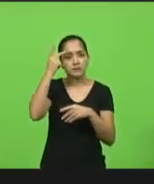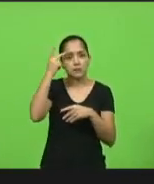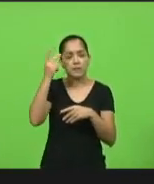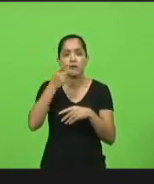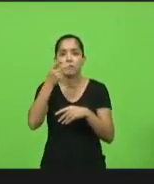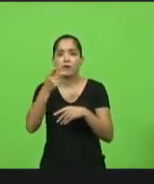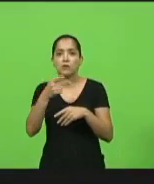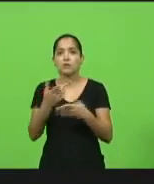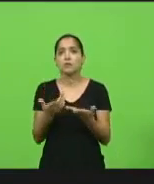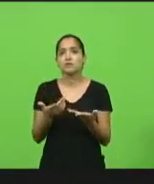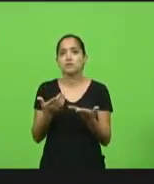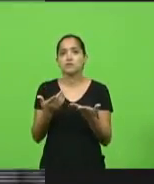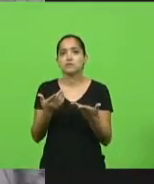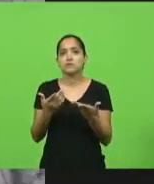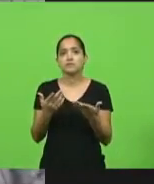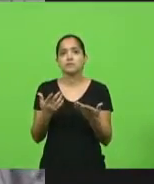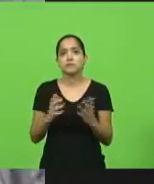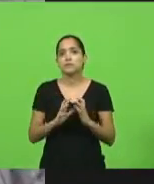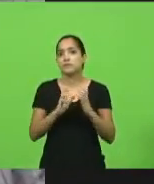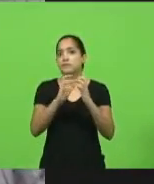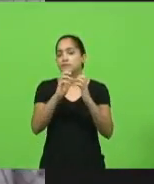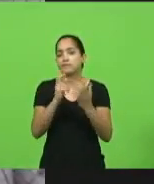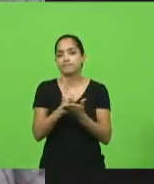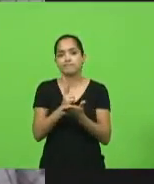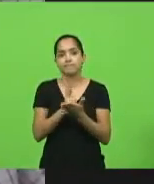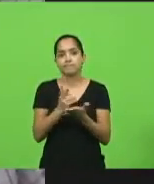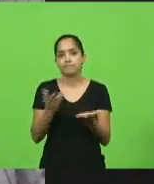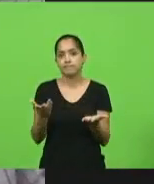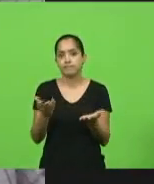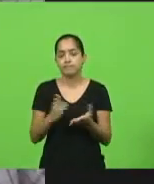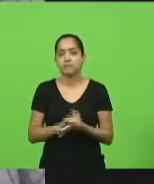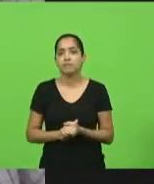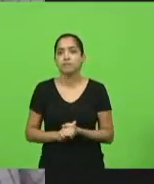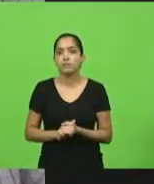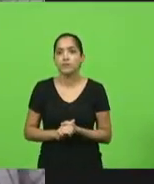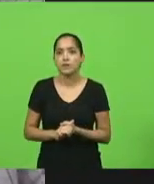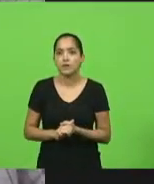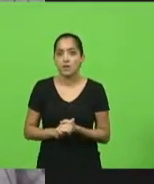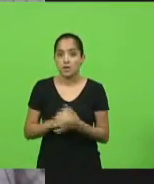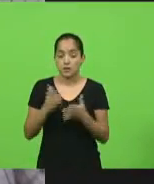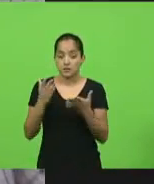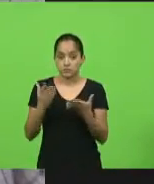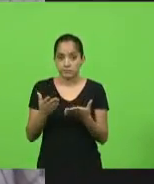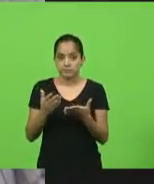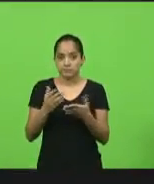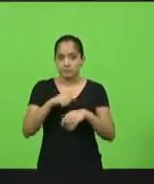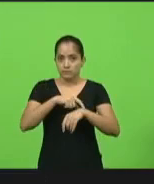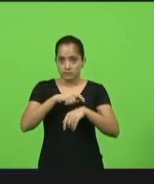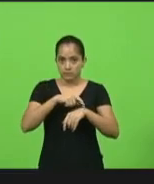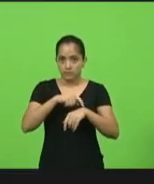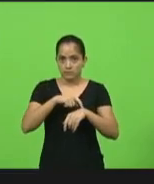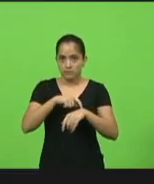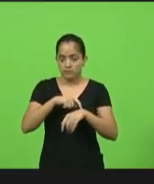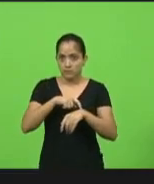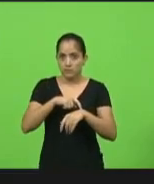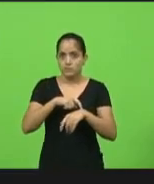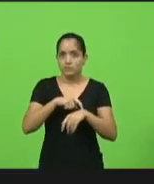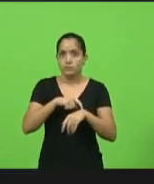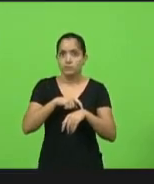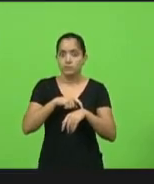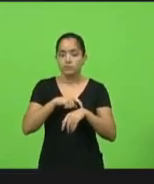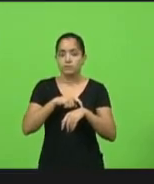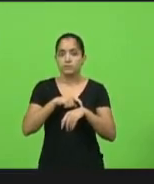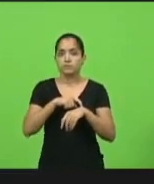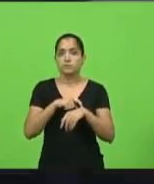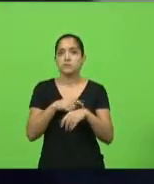Catarina é isso. E a gente fica brigando. Pois não? Fernando, quando puder me dá uma partezinha. Deputado, só tem a vontade. Eu